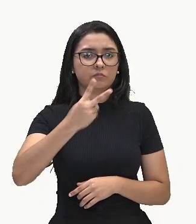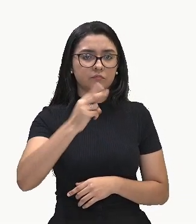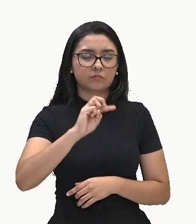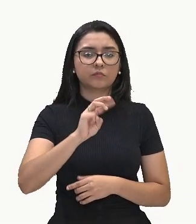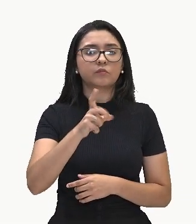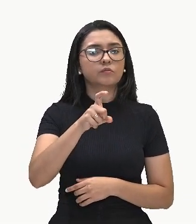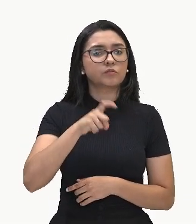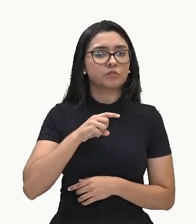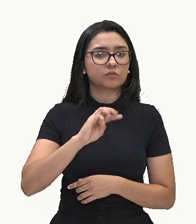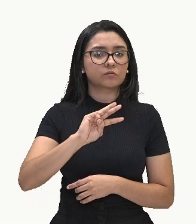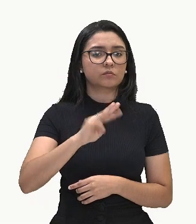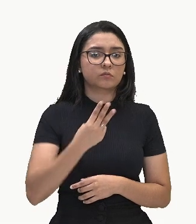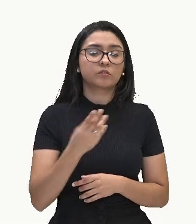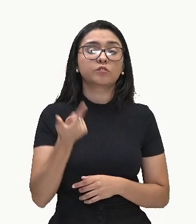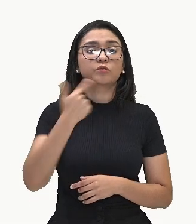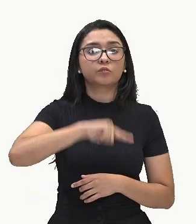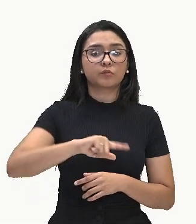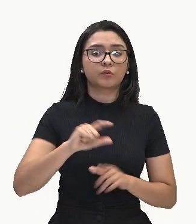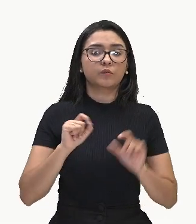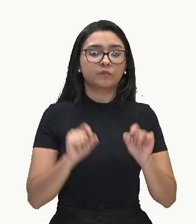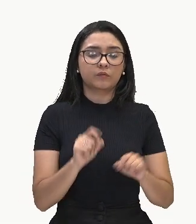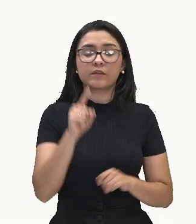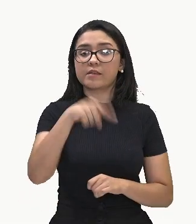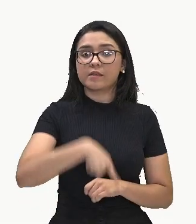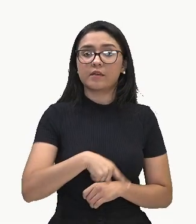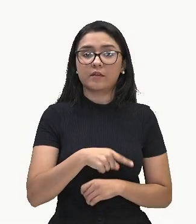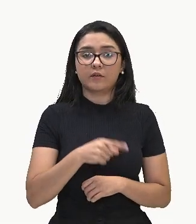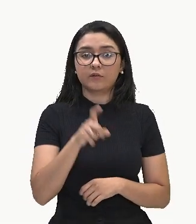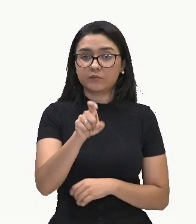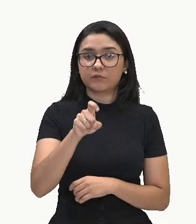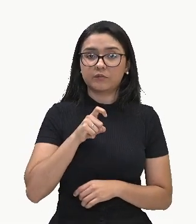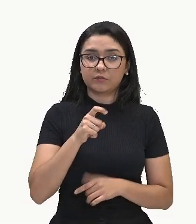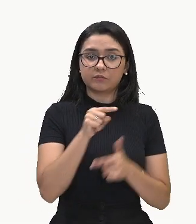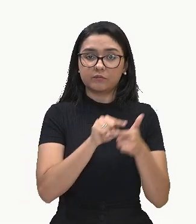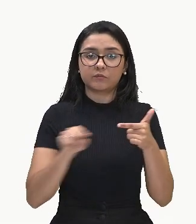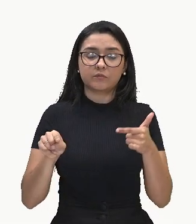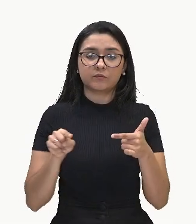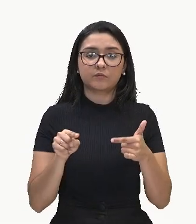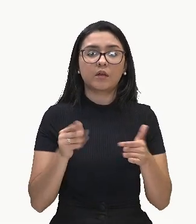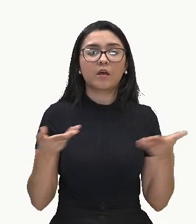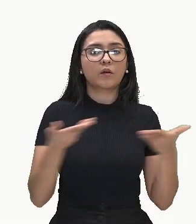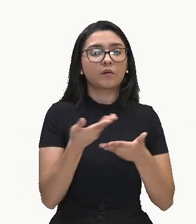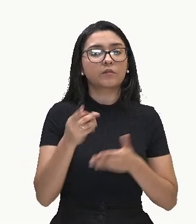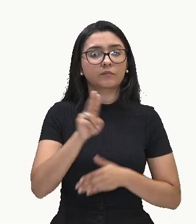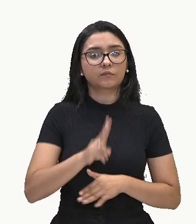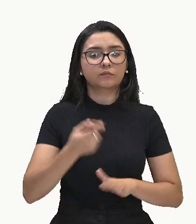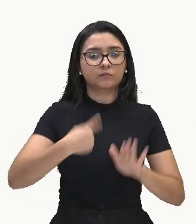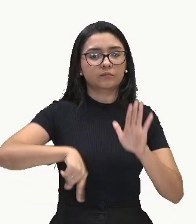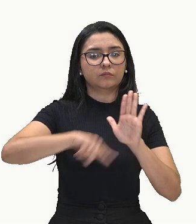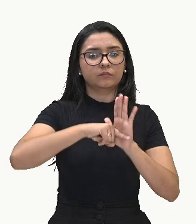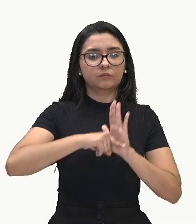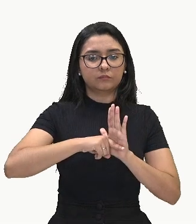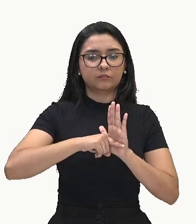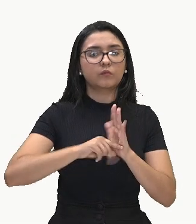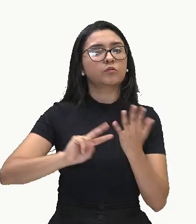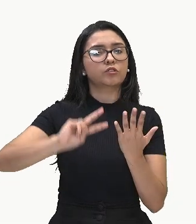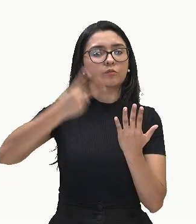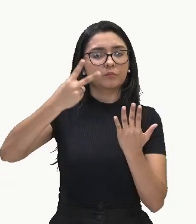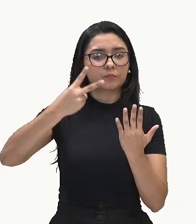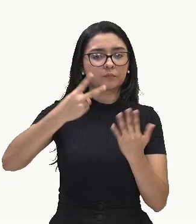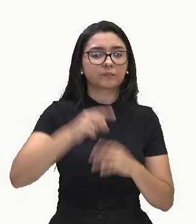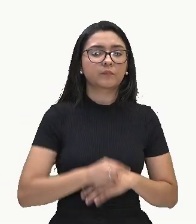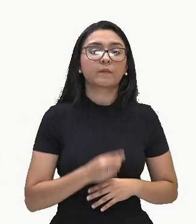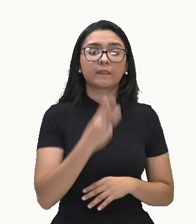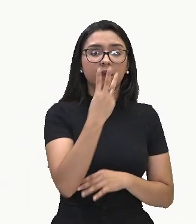repetir minha base, né, que é o X. Como é divisão, eu vou subtrair os expoentes. Então, 3